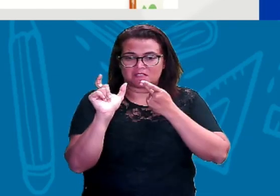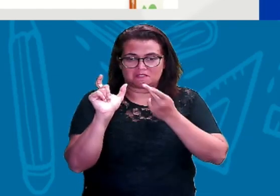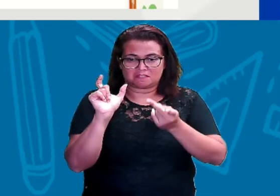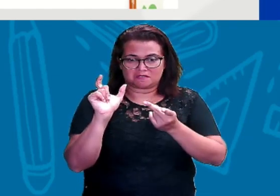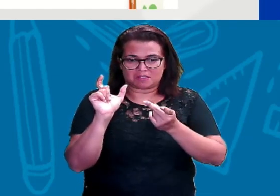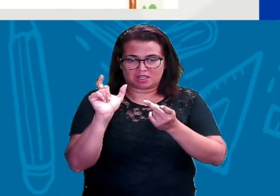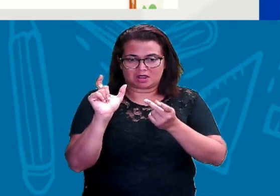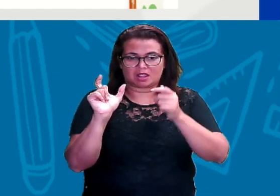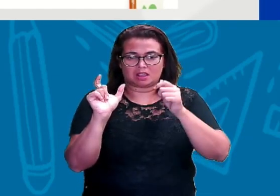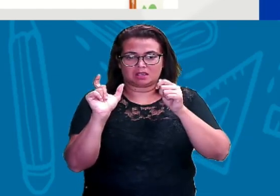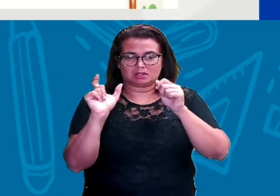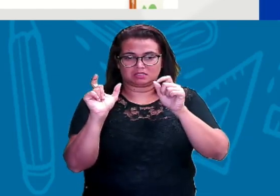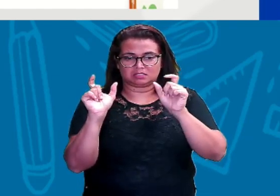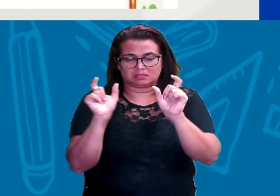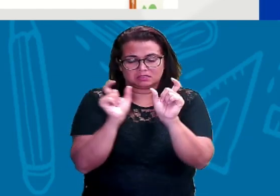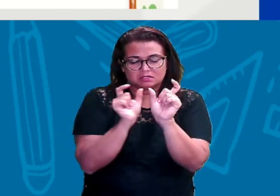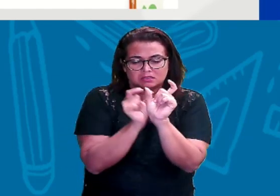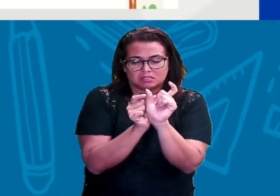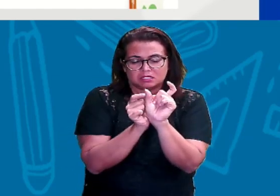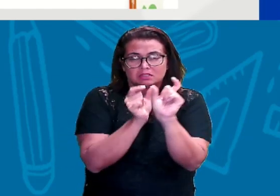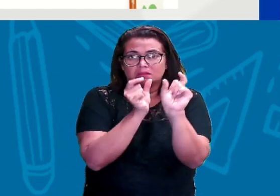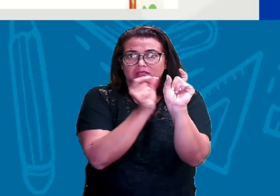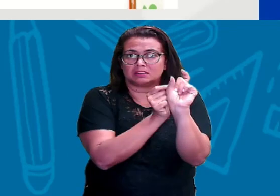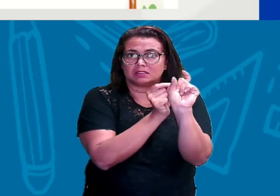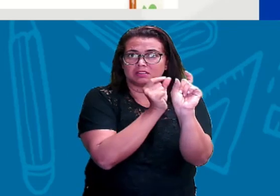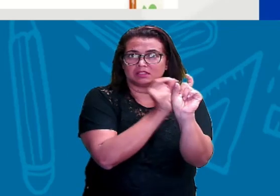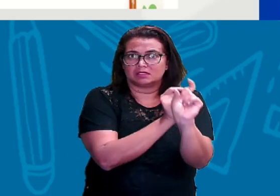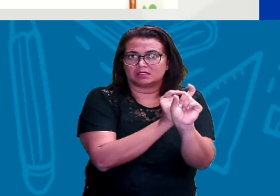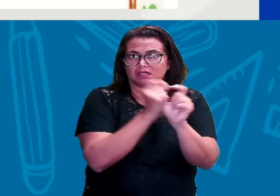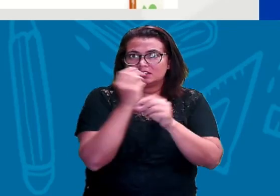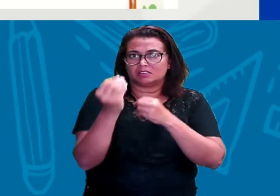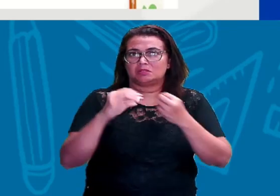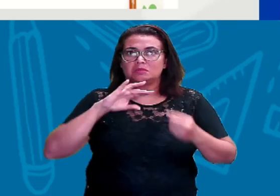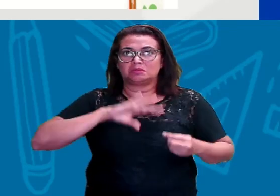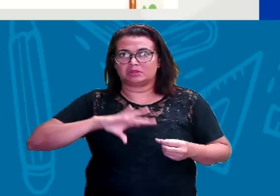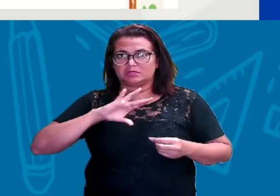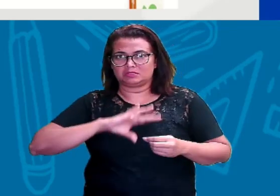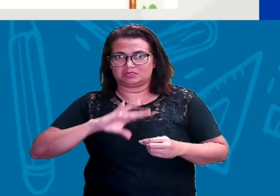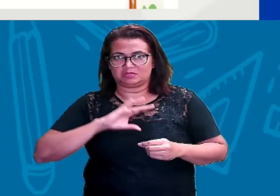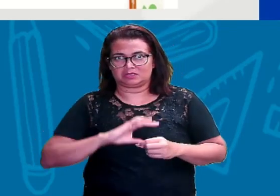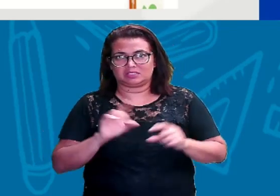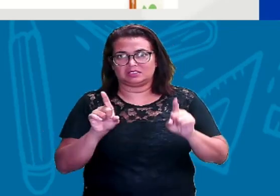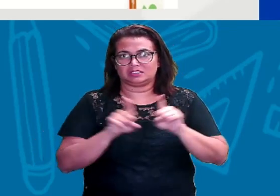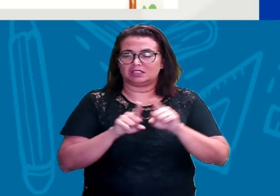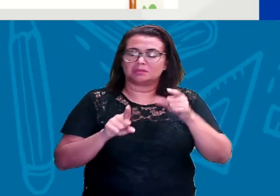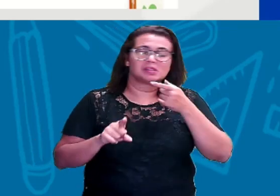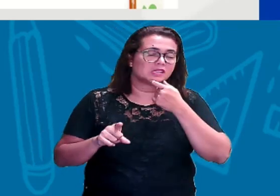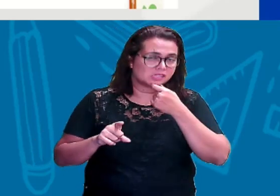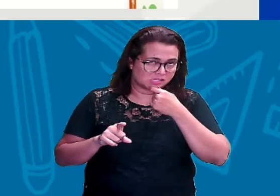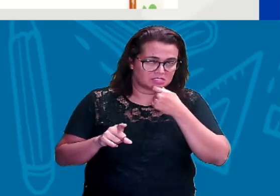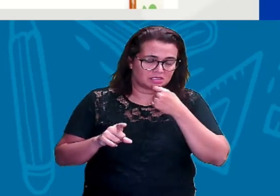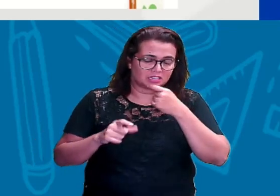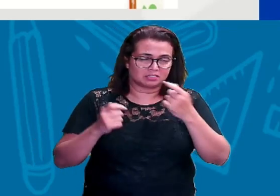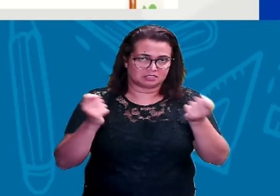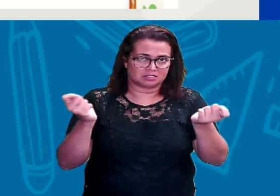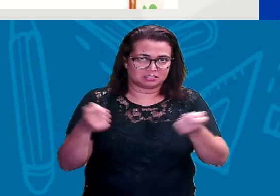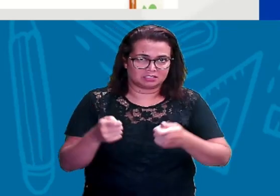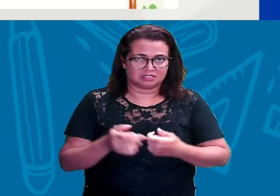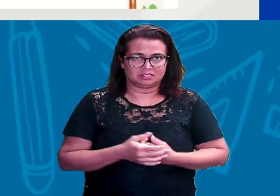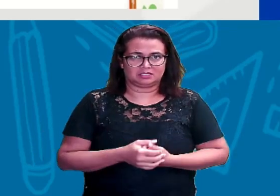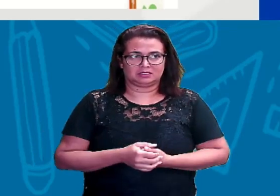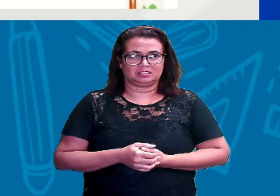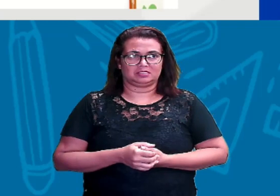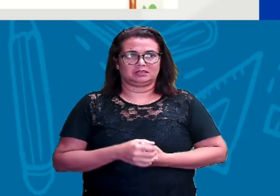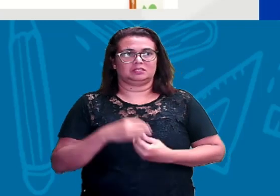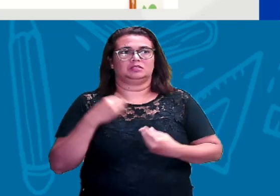para saber como era a formação das letras em português. E imagina isso aí acontecendo na língua inglesa. Então, para que a gente